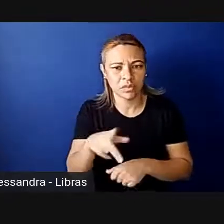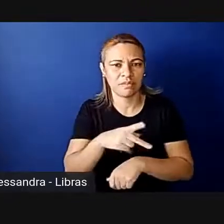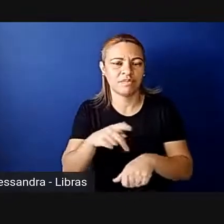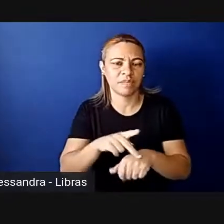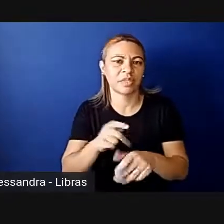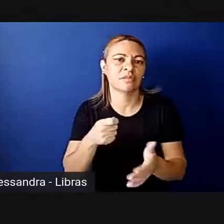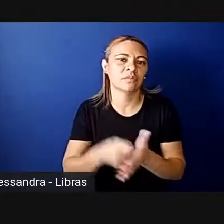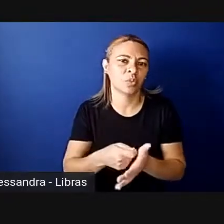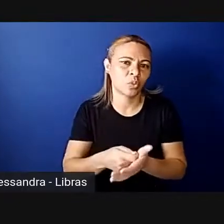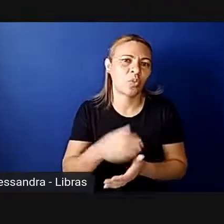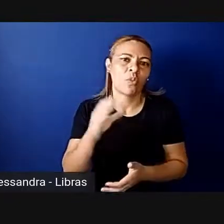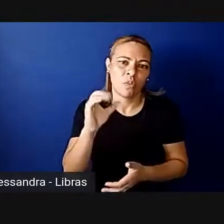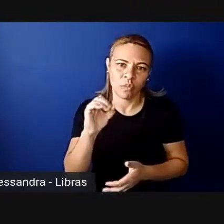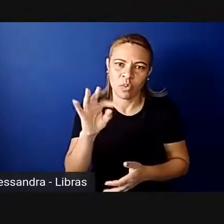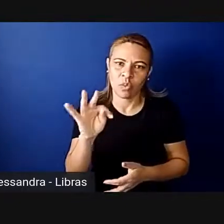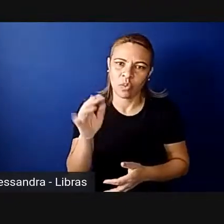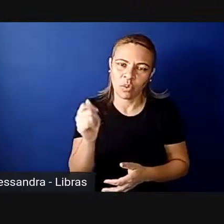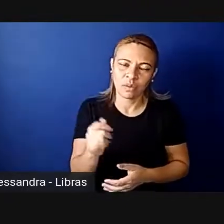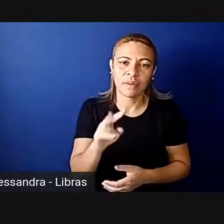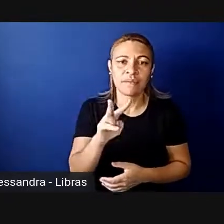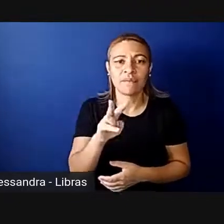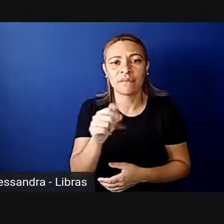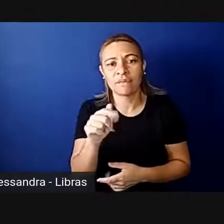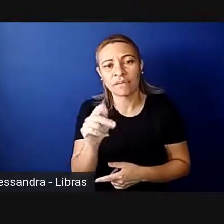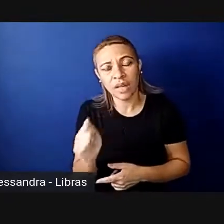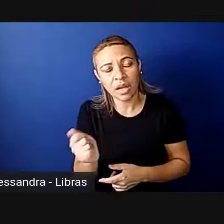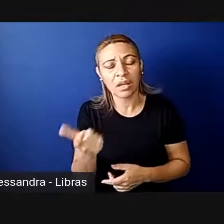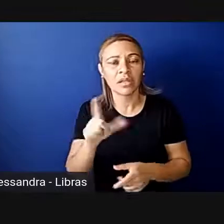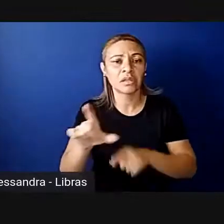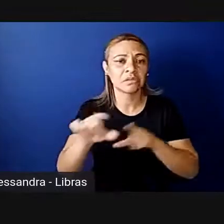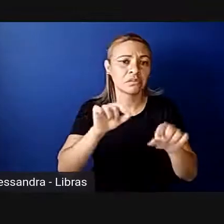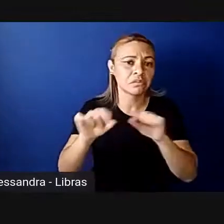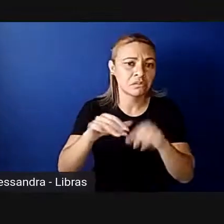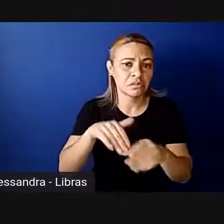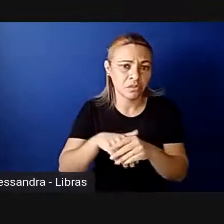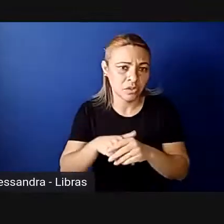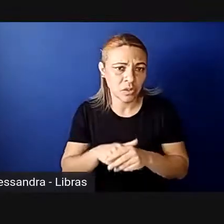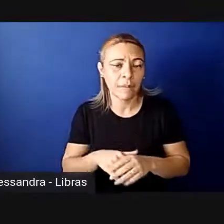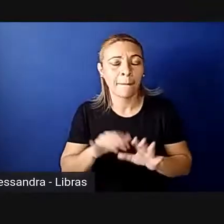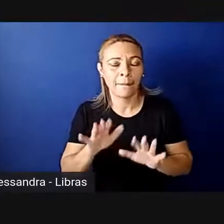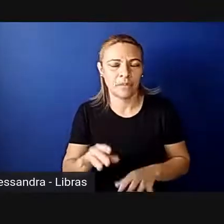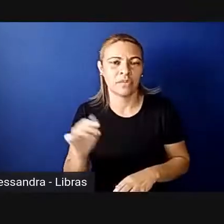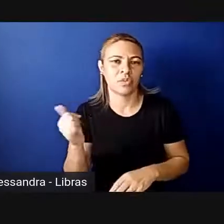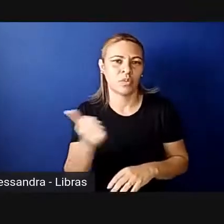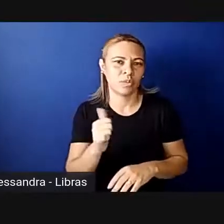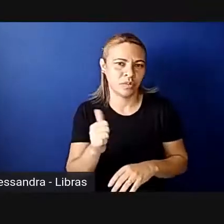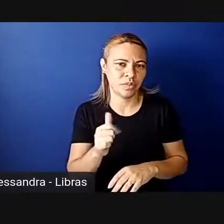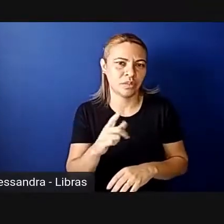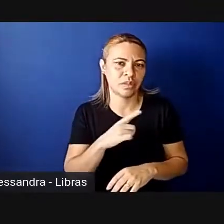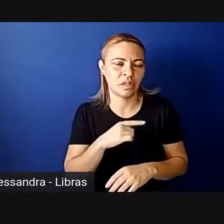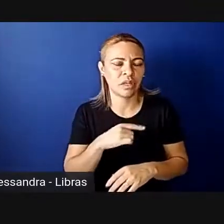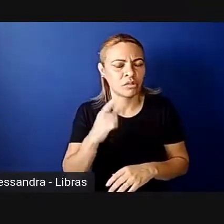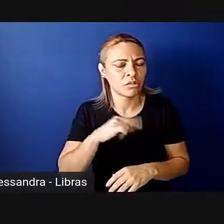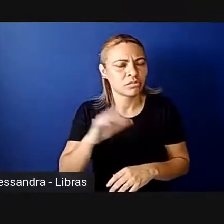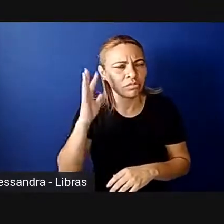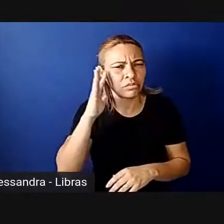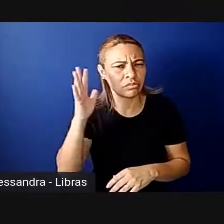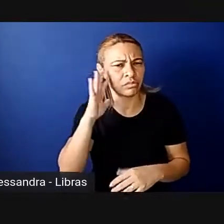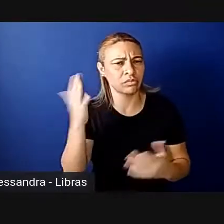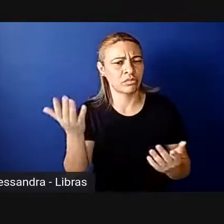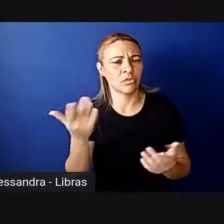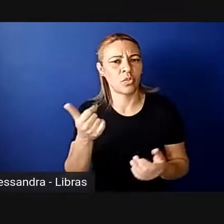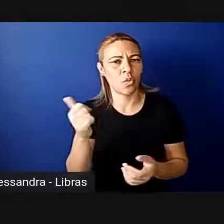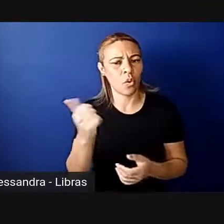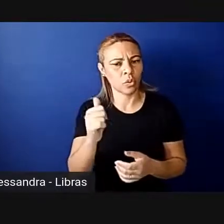seja cotas de vaga, seja cotas de candidatura como no Brasil, mais 11. Então isso é para a gente ter uma noção que 11 de 15